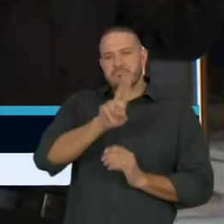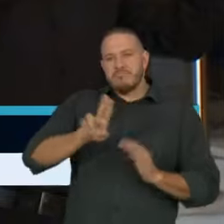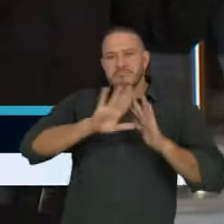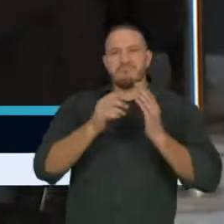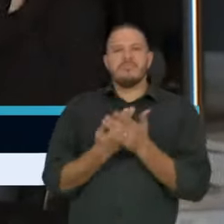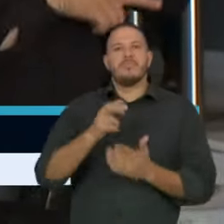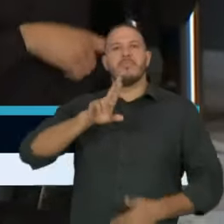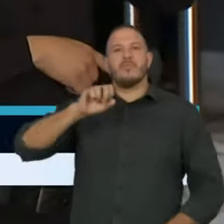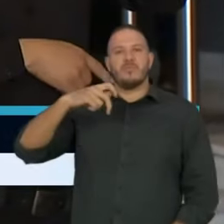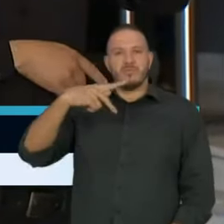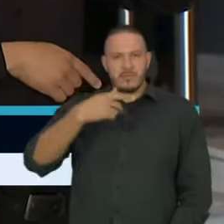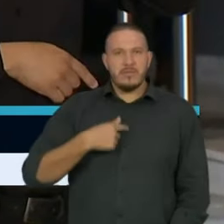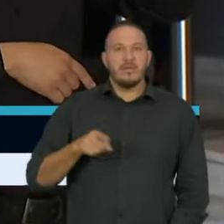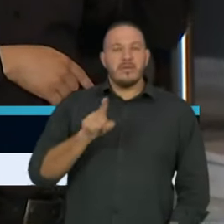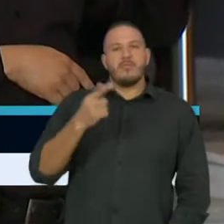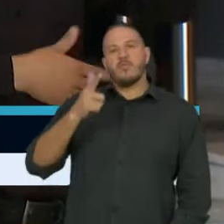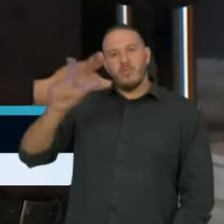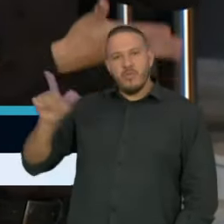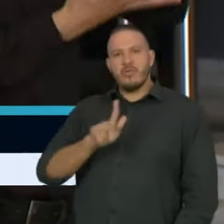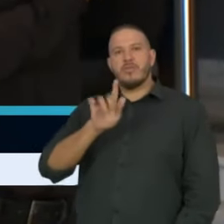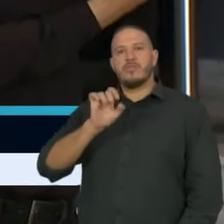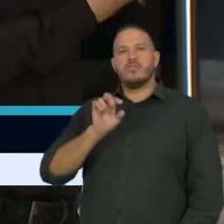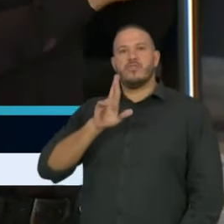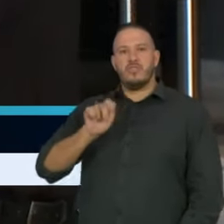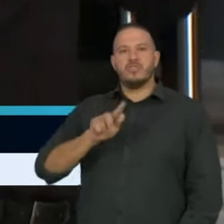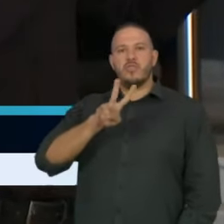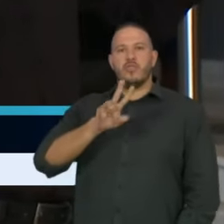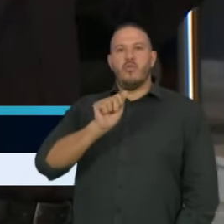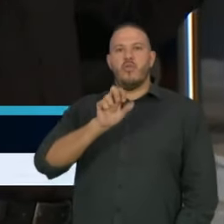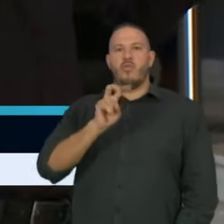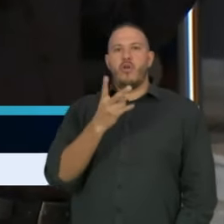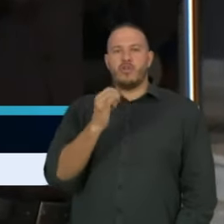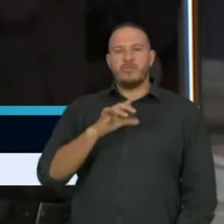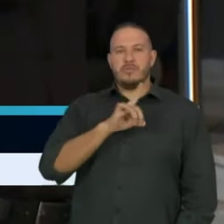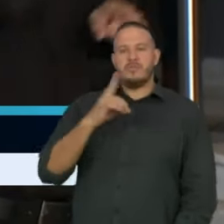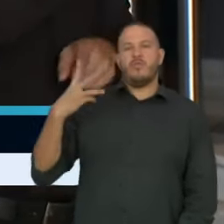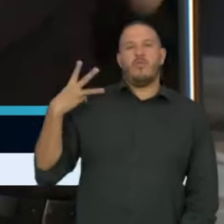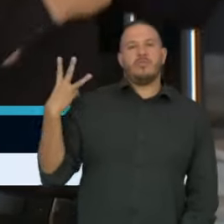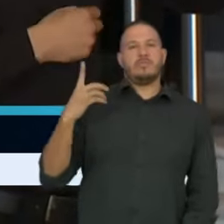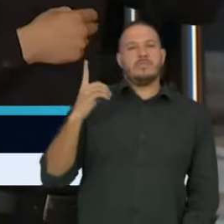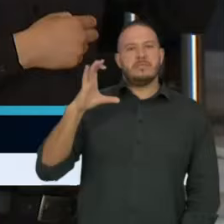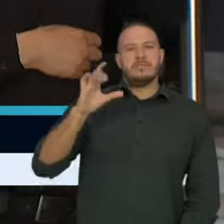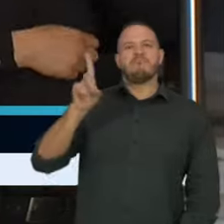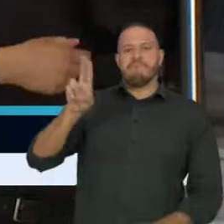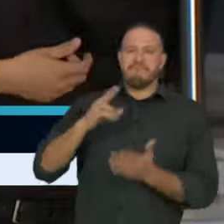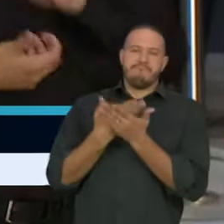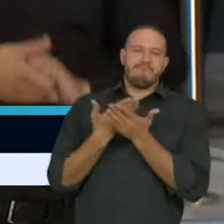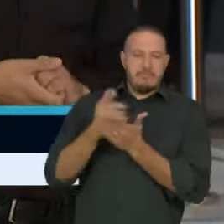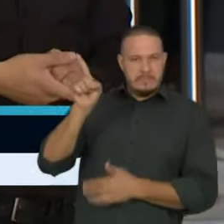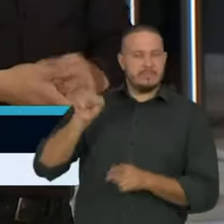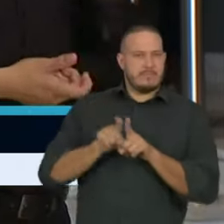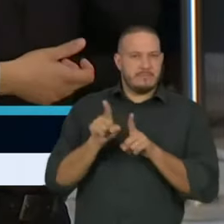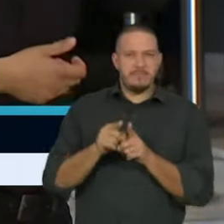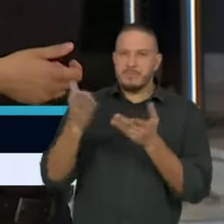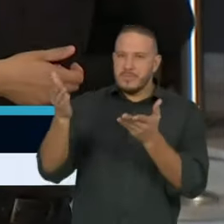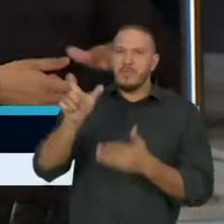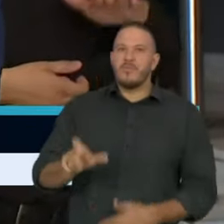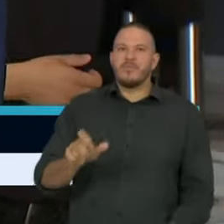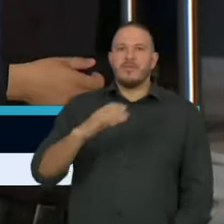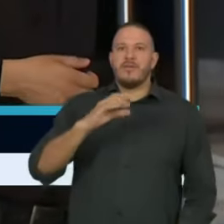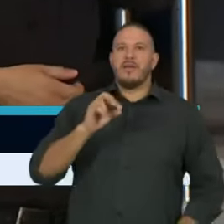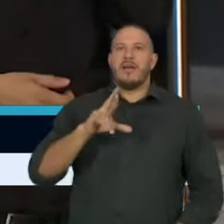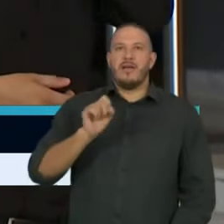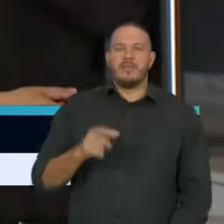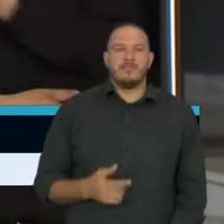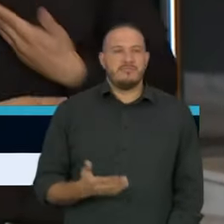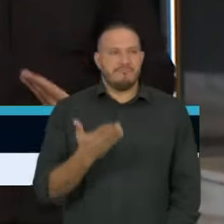Universidade de George Washington, em Washington, D.C., Estados Unidos. Professor Callas. Boa tarde, governador, prefeito,